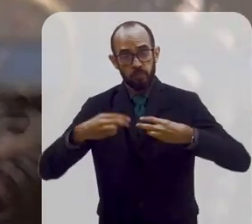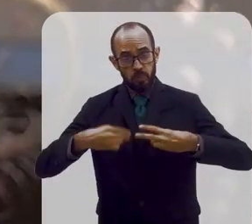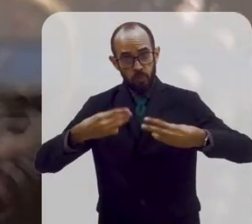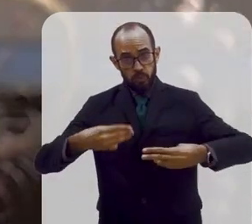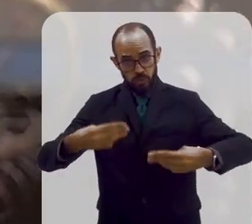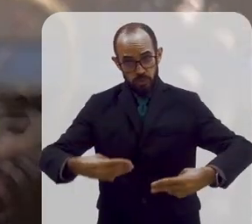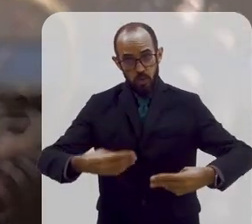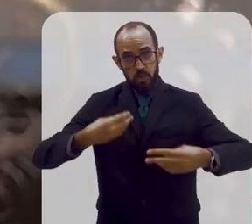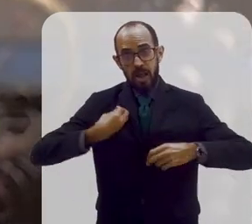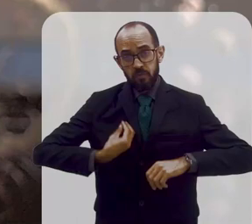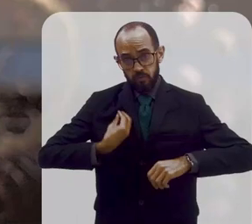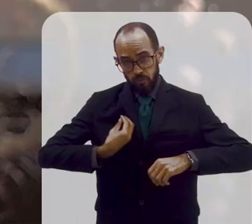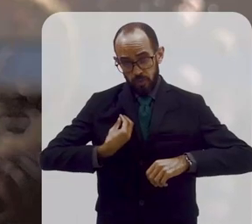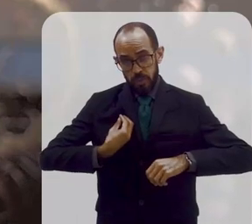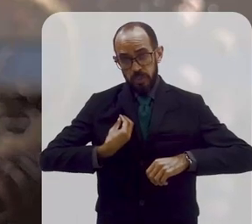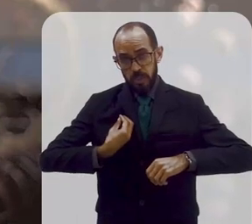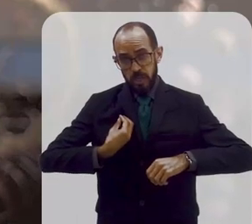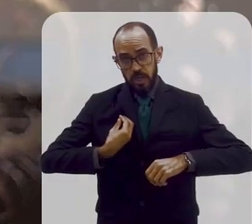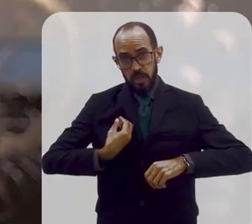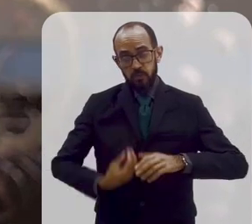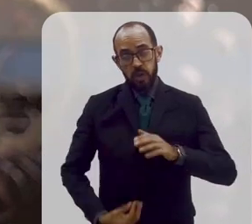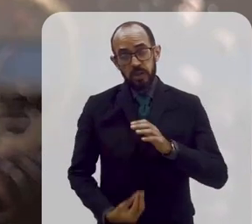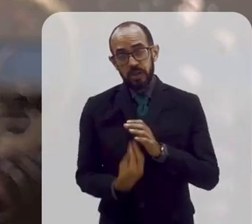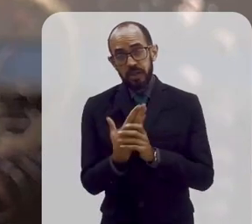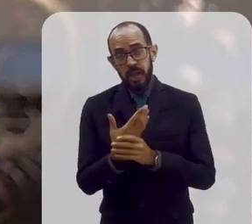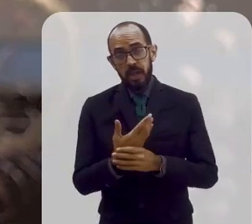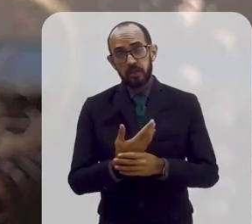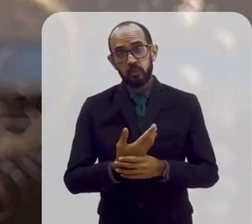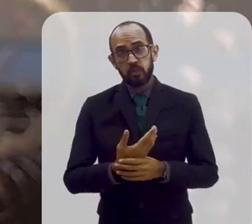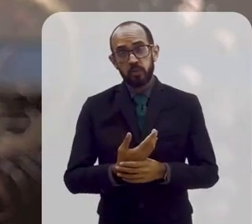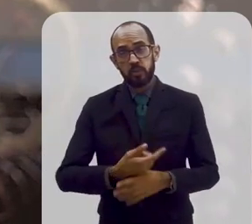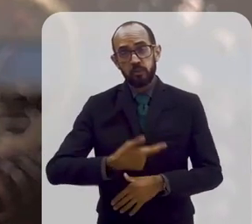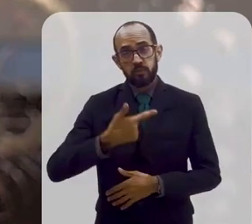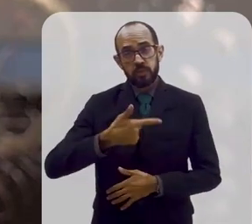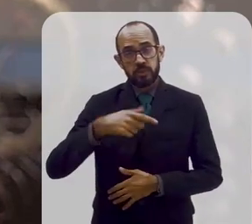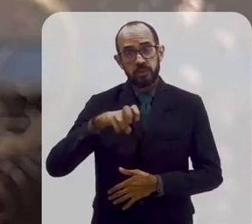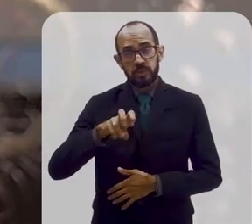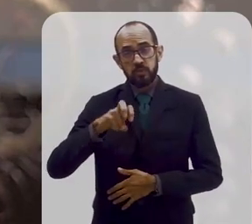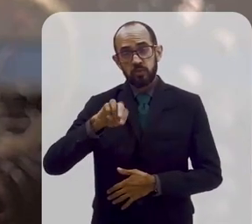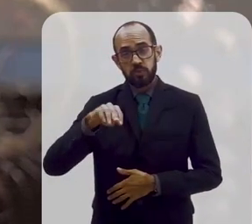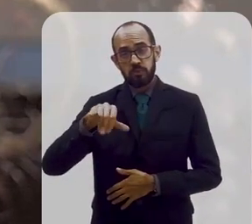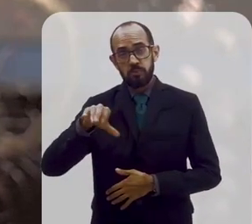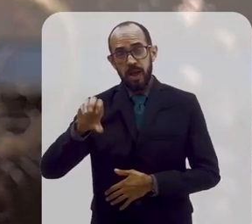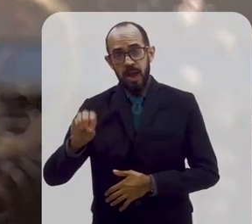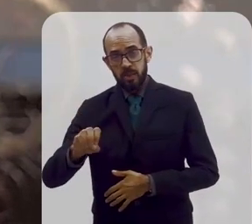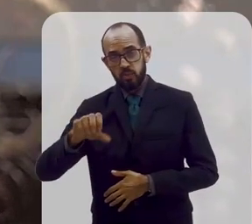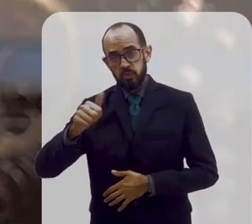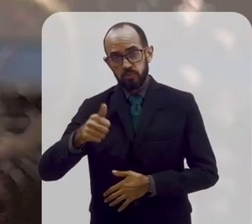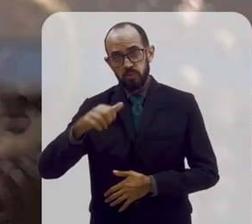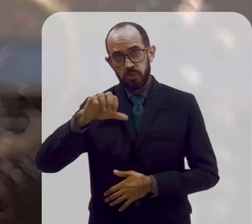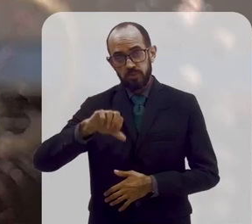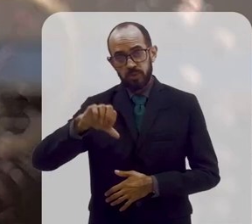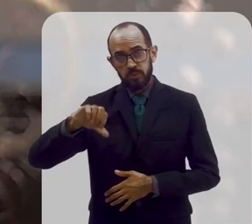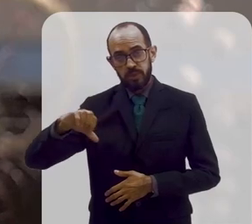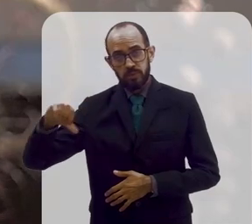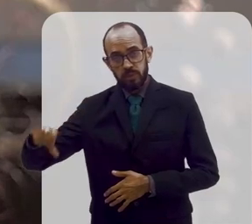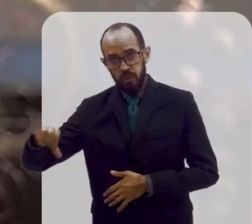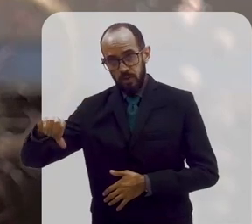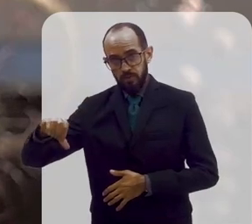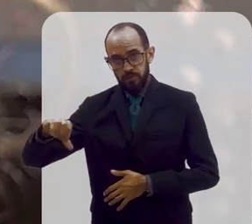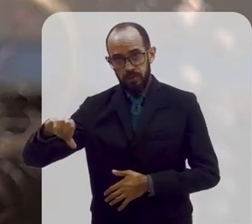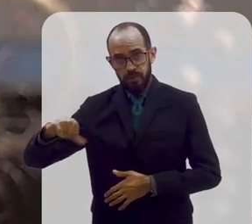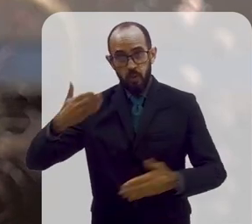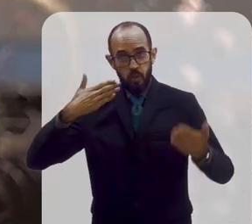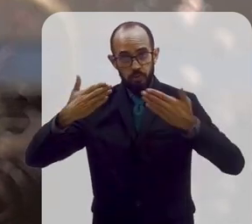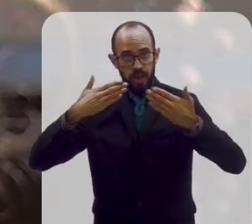Vida, ele é um museu de ciências criado em 25... inaugurado em 25 de maio de 1999. Então,